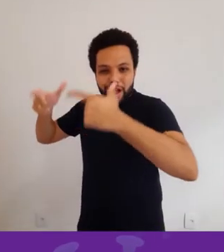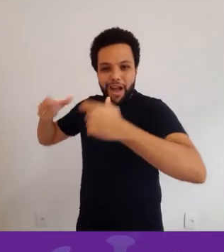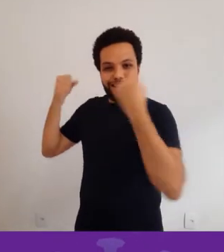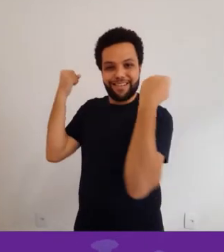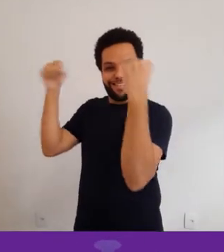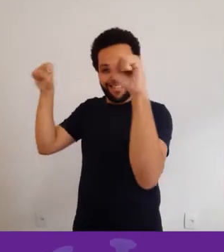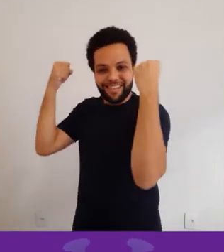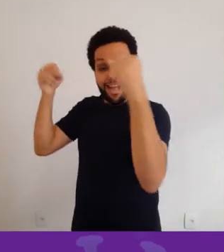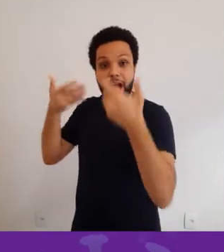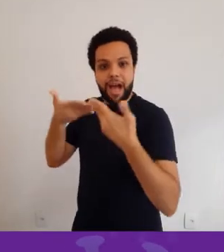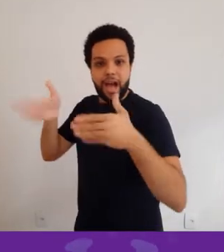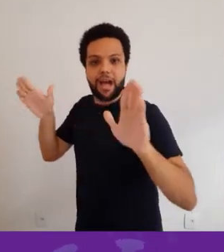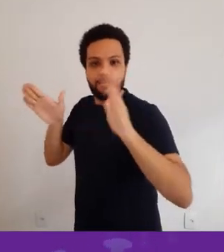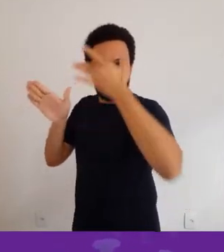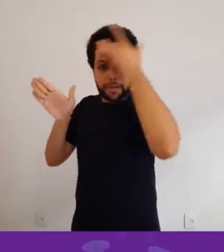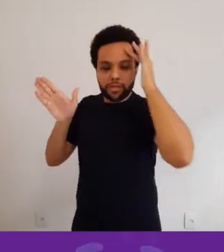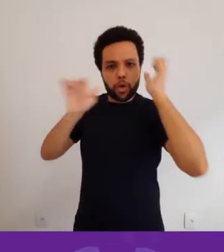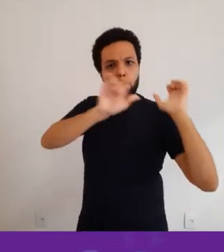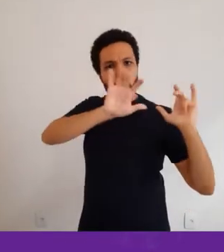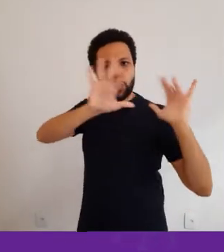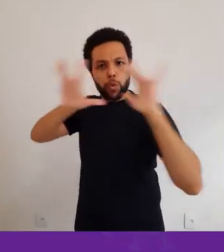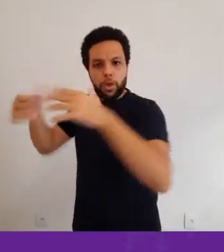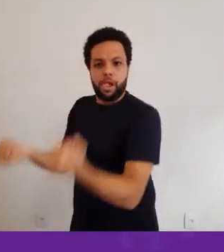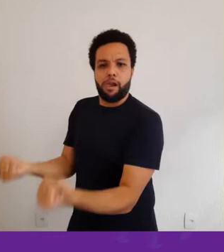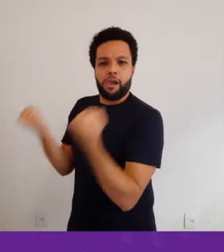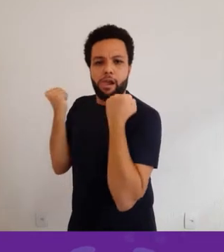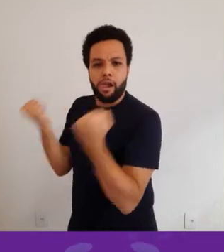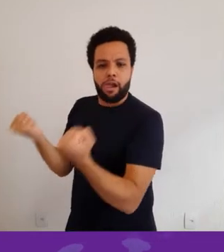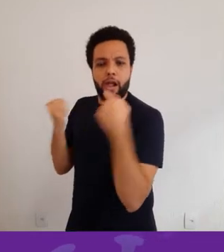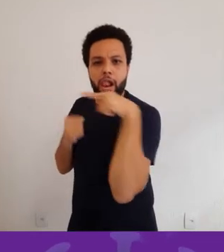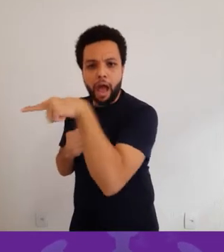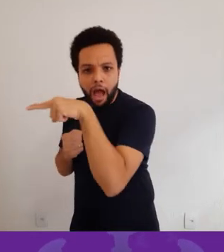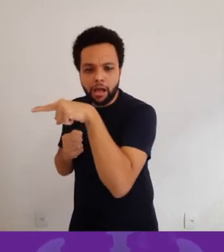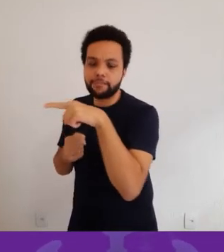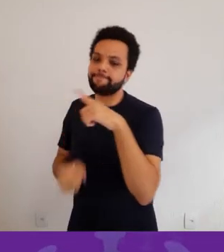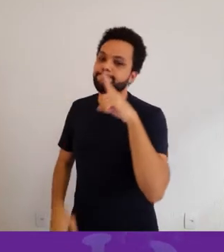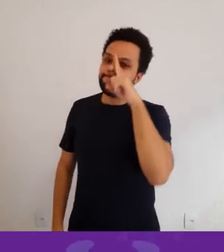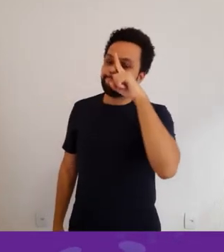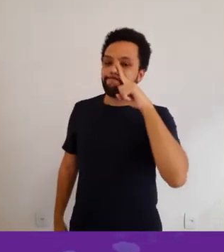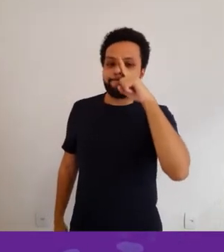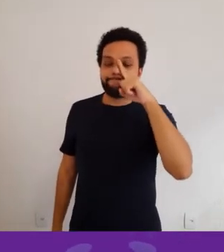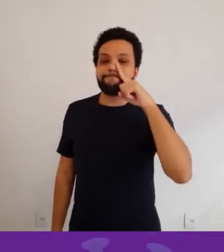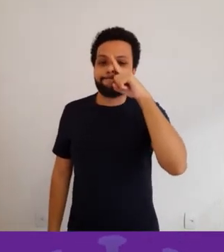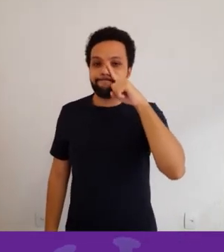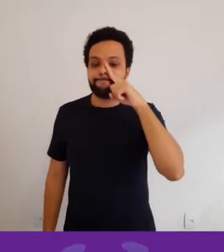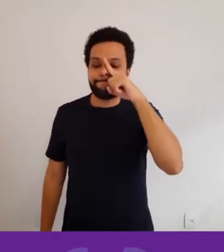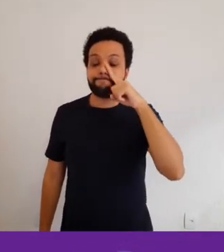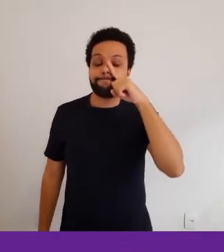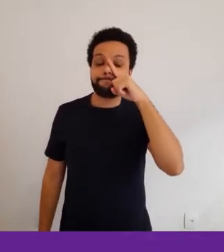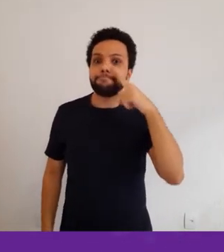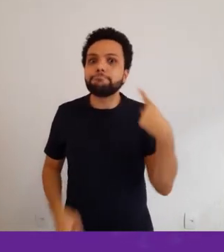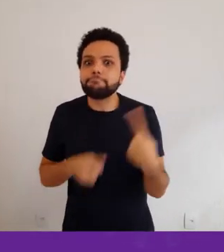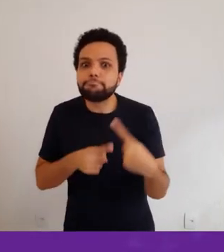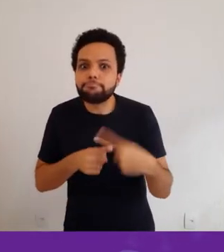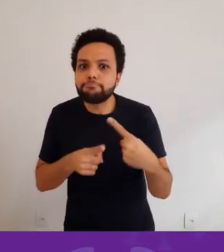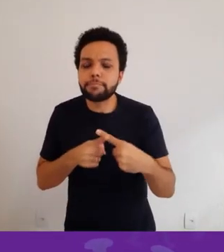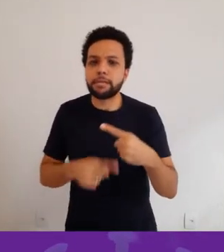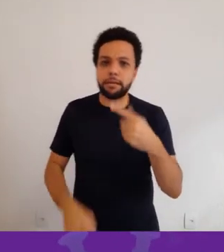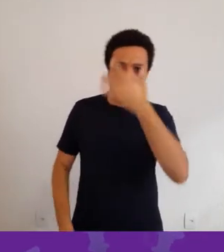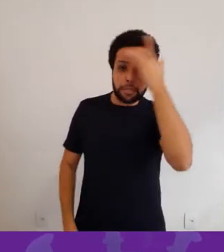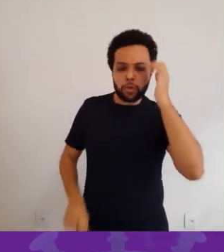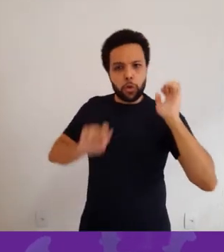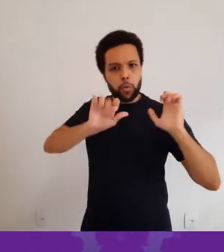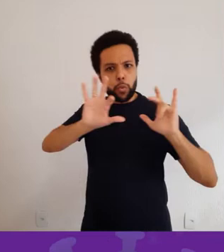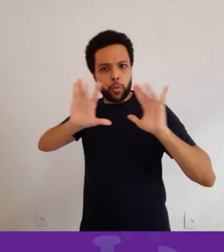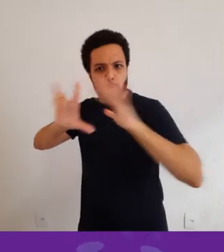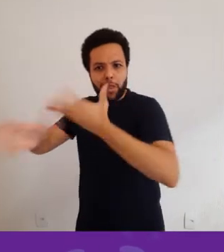A reabertura de academias de ginástica neste momento da epidemia é muito perigoso. O